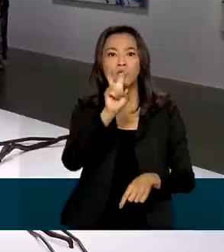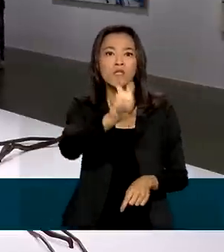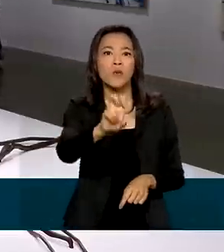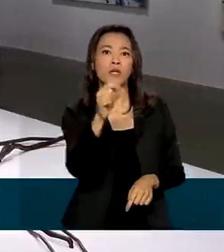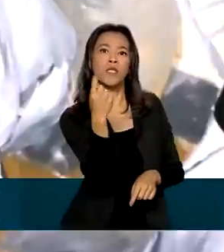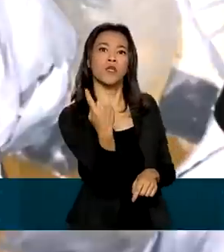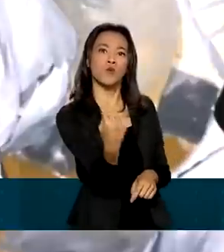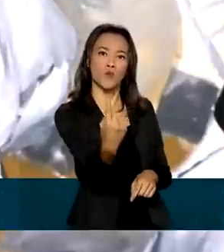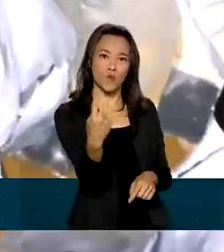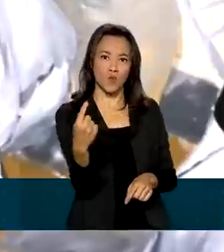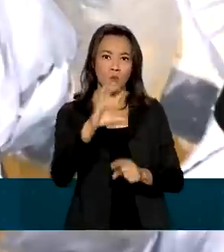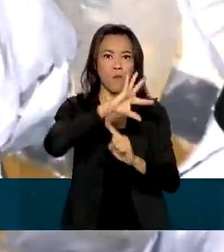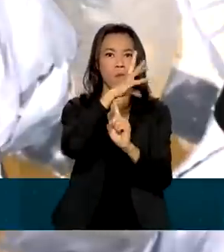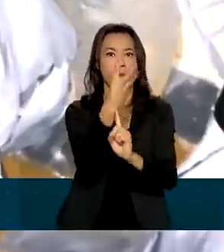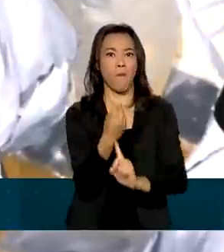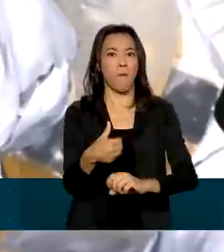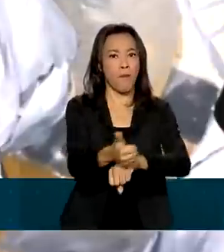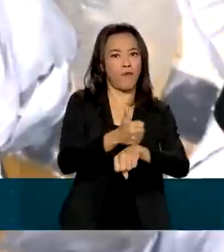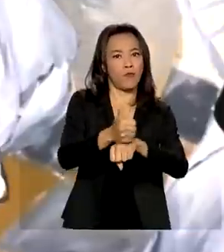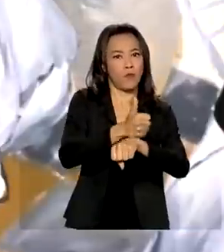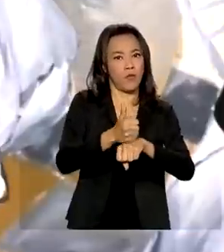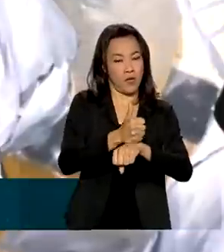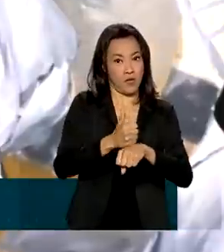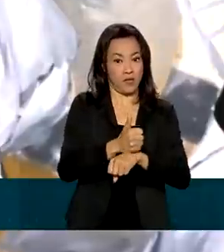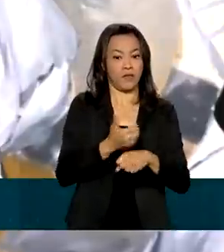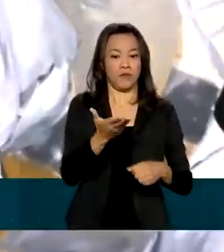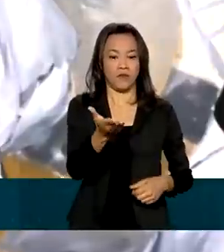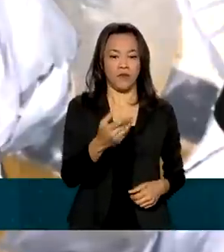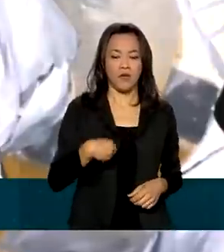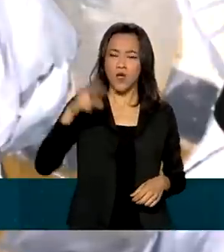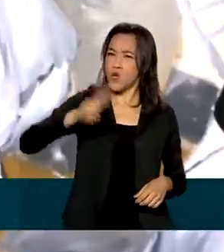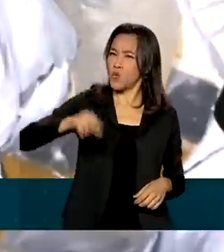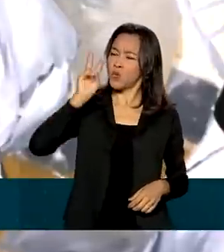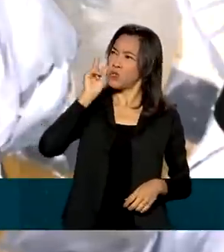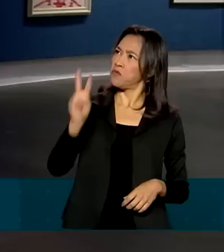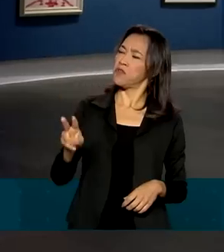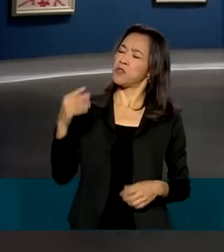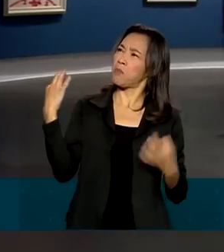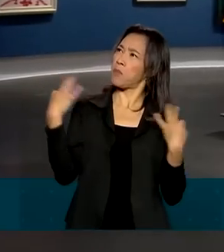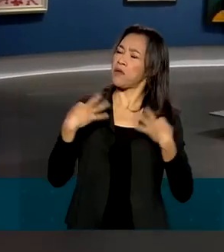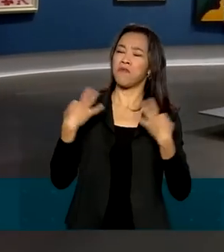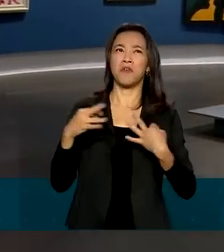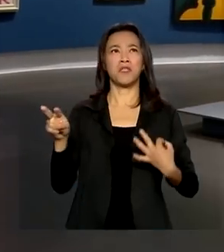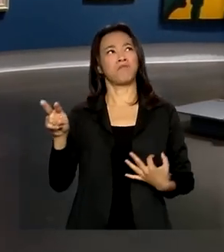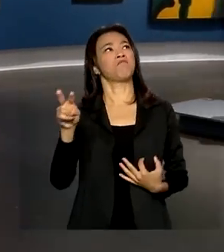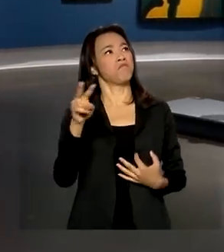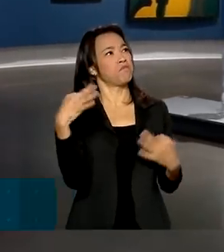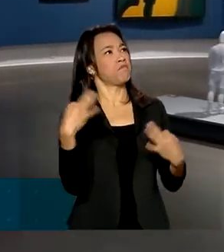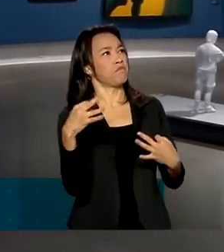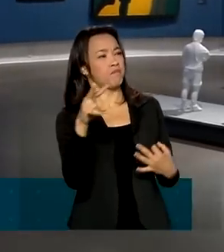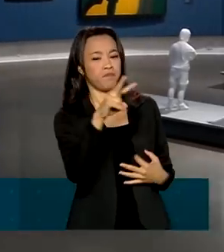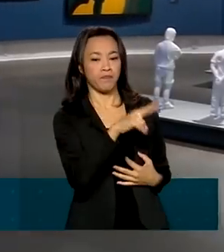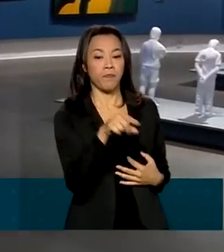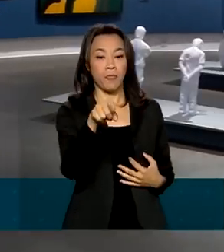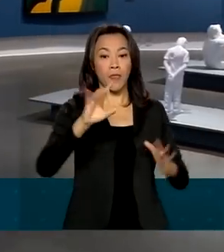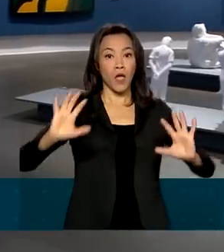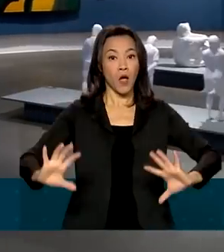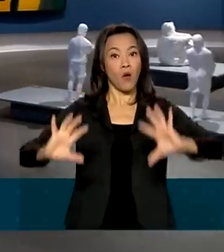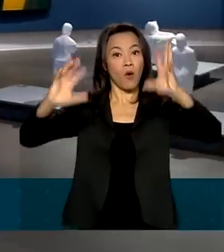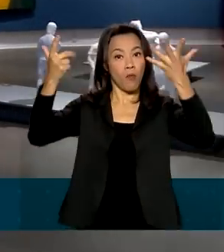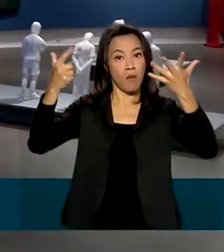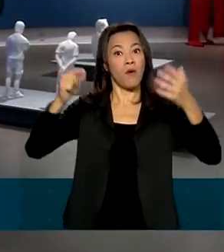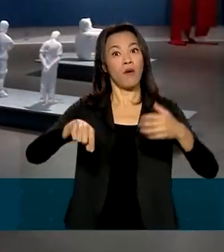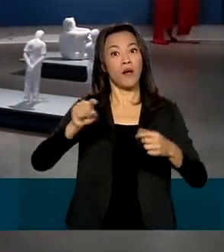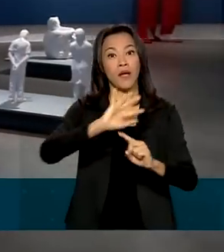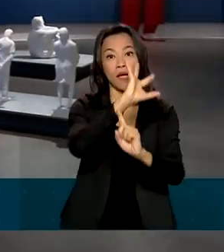gerações. É maravilhoso, eu nunca tinha visto umas obras tão perfeitas. A exposição comemora o centenário da Semana